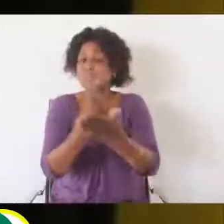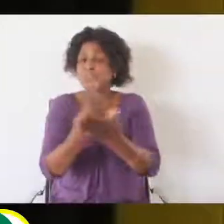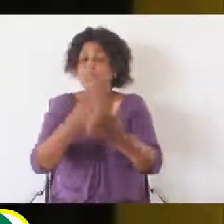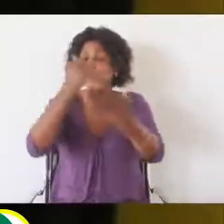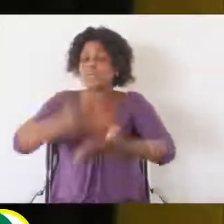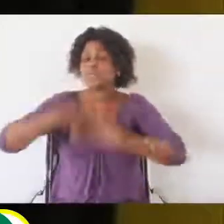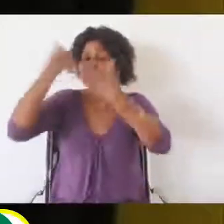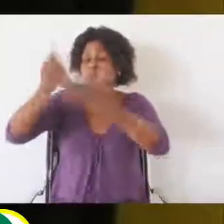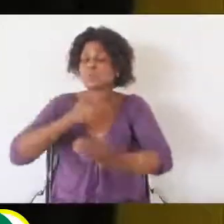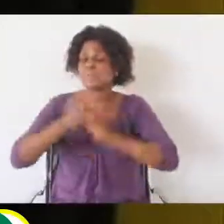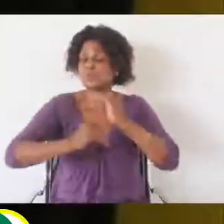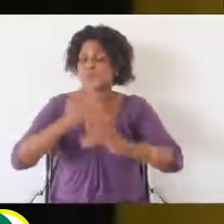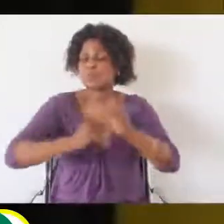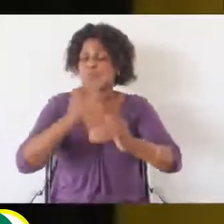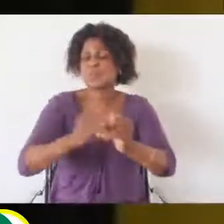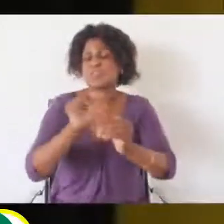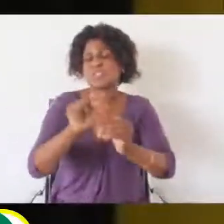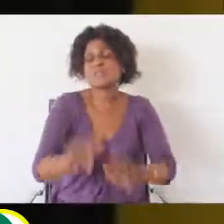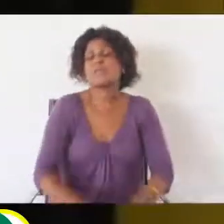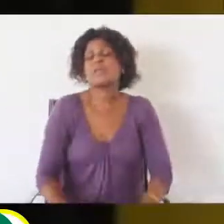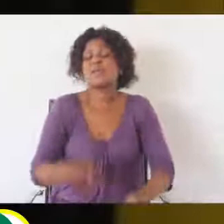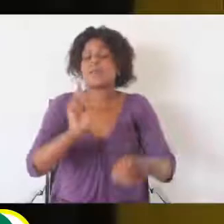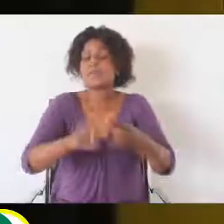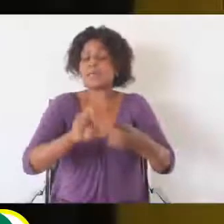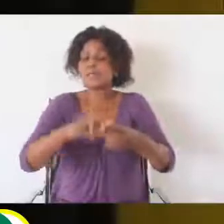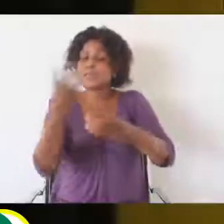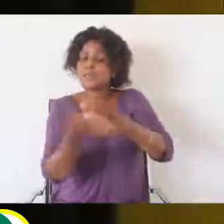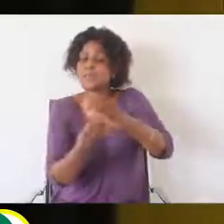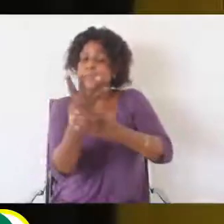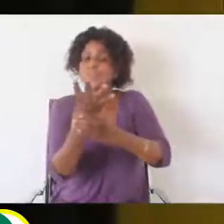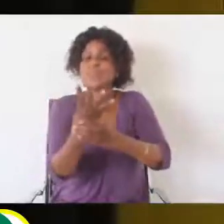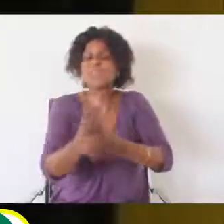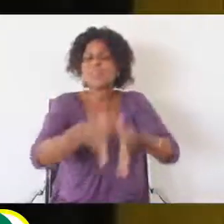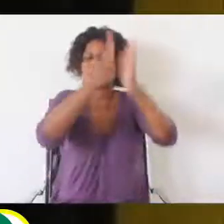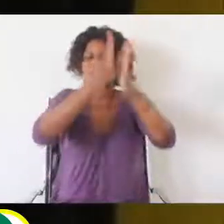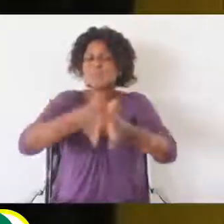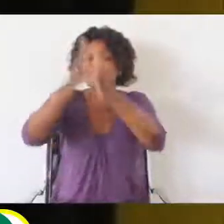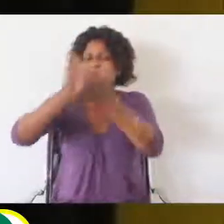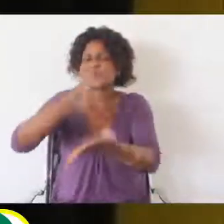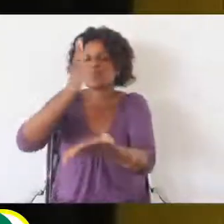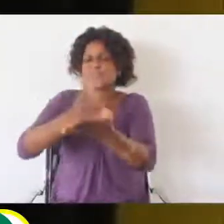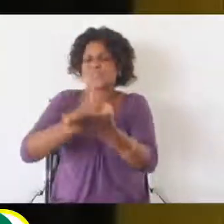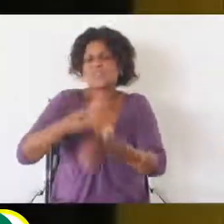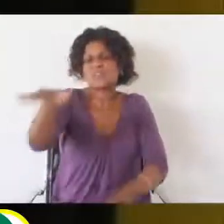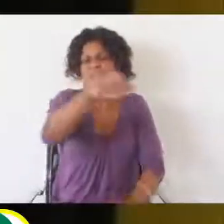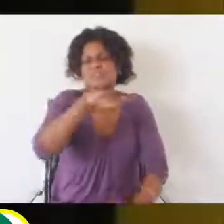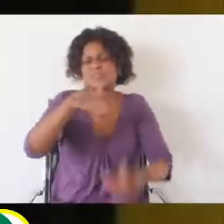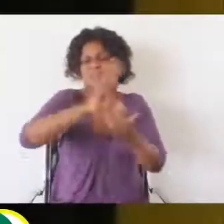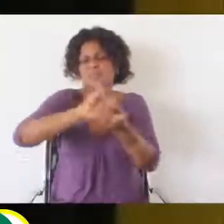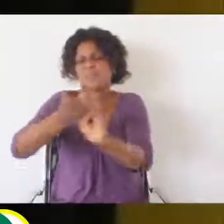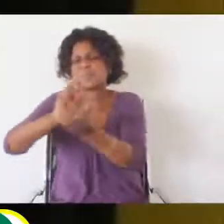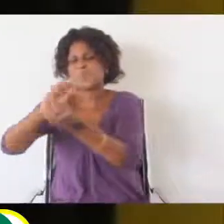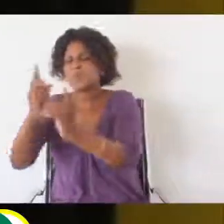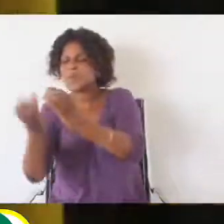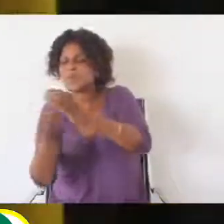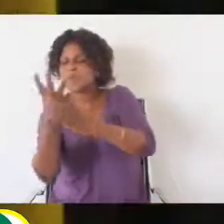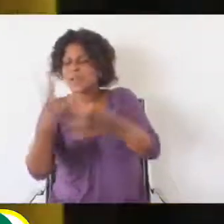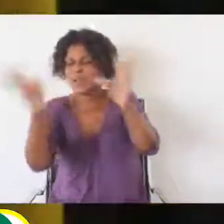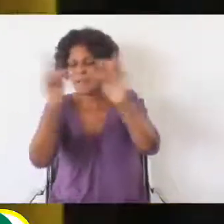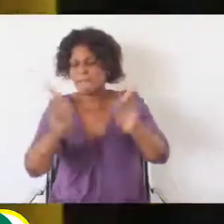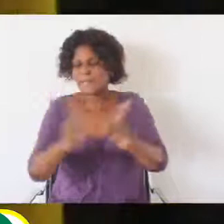e que se constituam como verdadeiros agentes de transformação social, cultivando a paz e a unidade nacional.